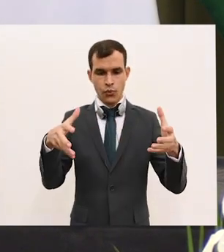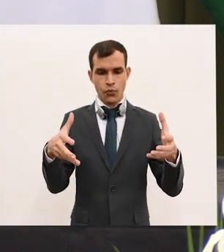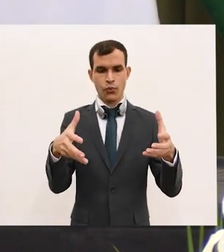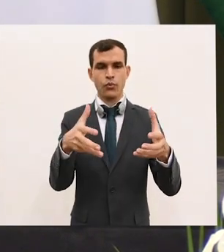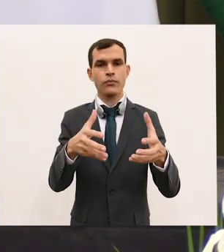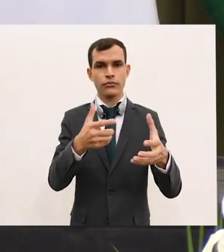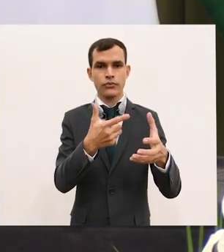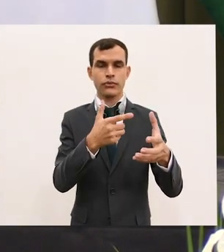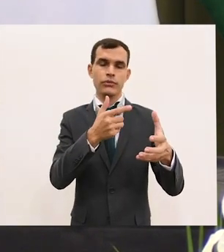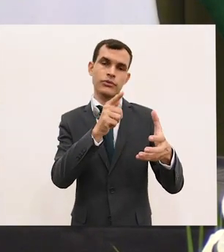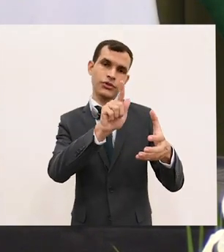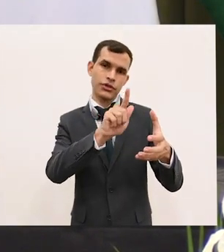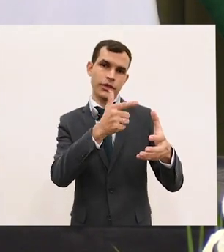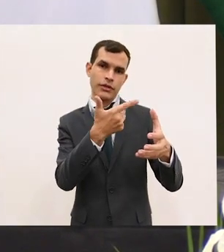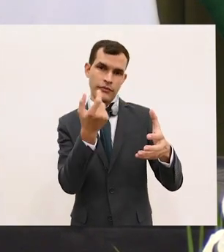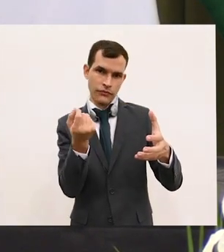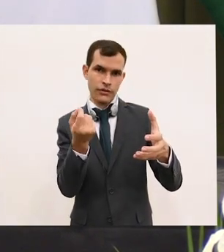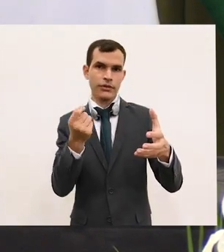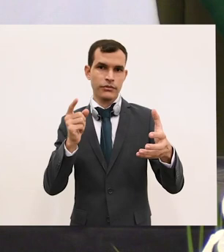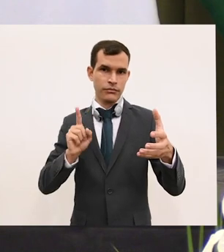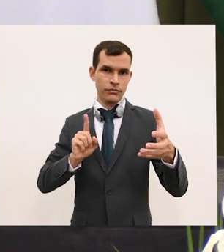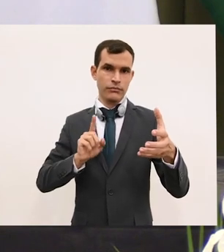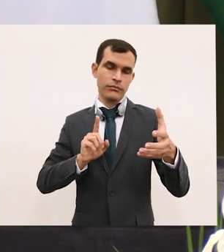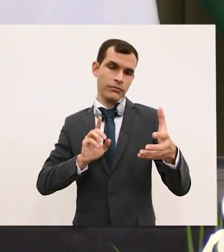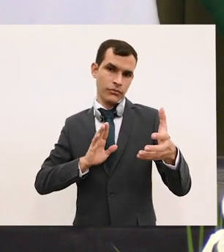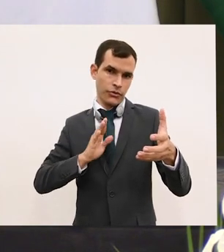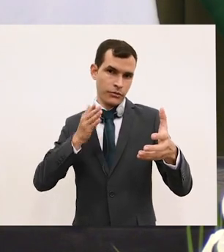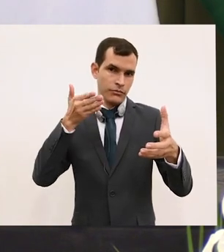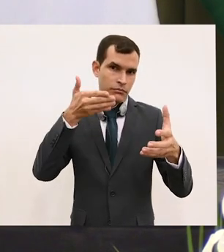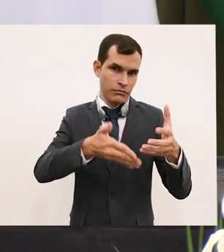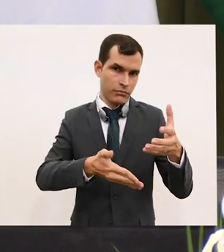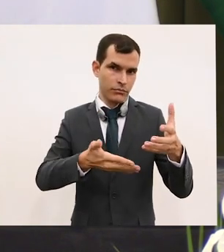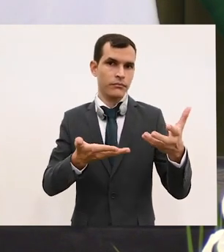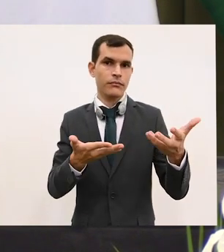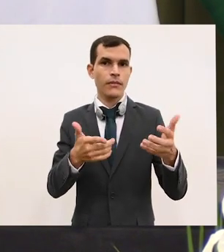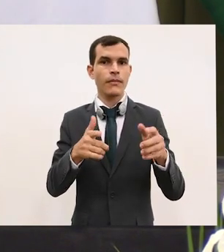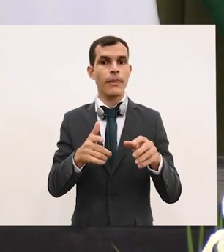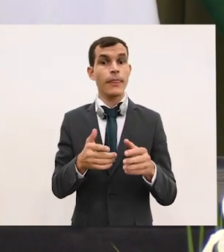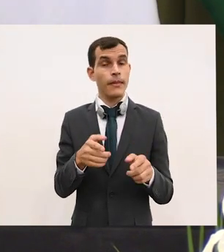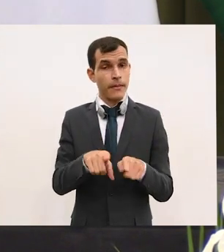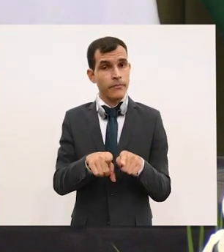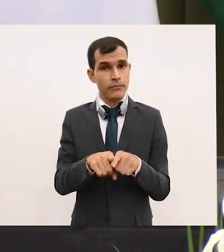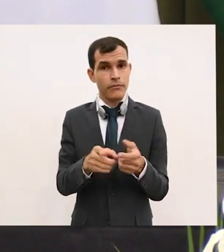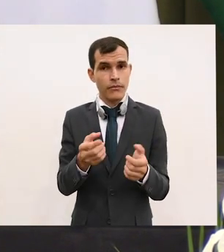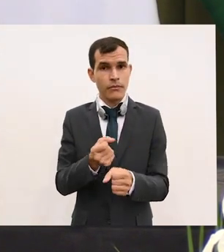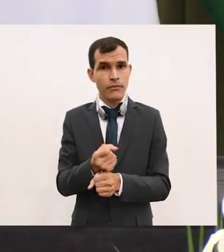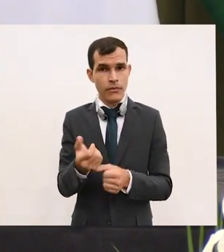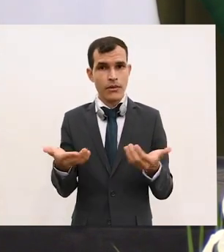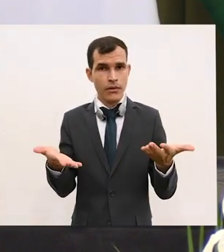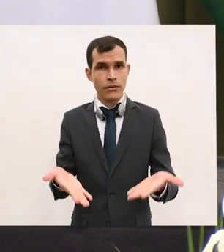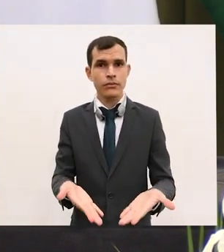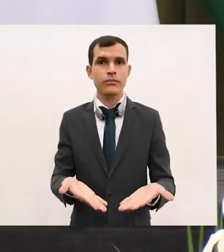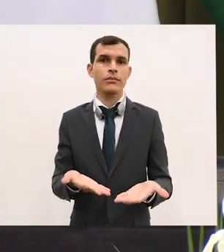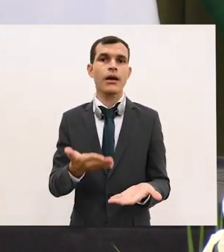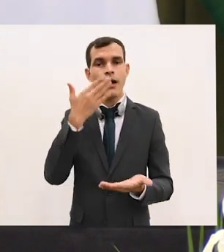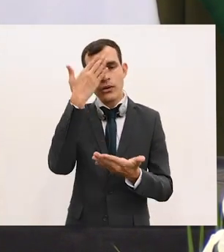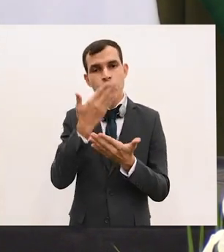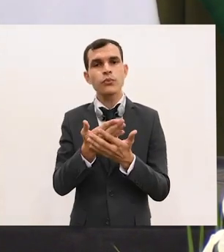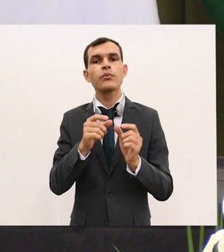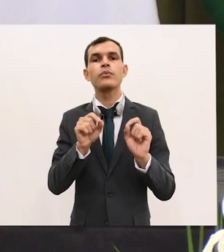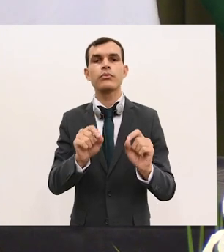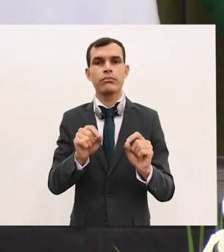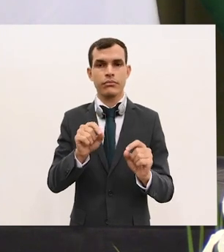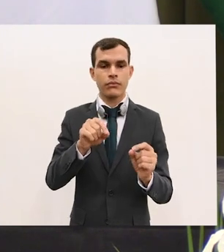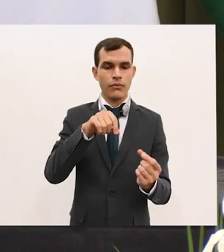da cúpula de líderes do G20 em novembro deste ano. Nós entendemos que a participação plena dos países